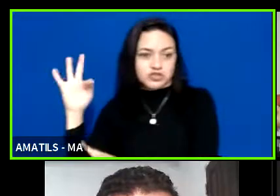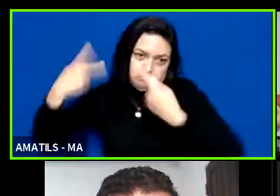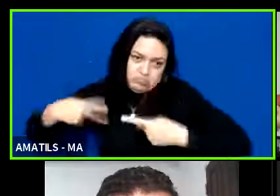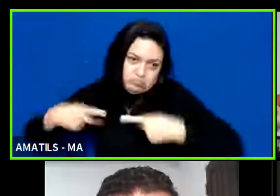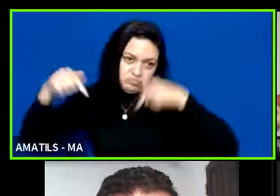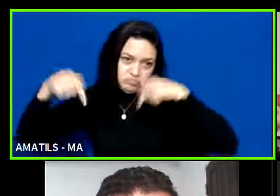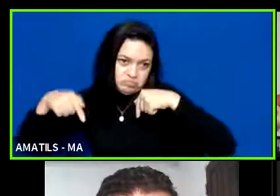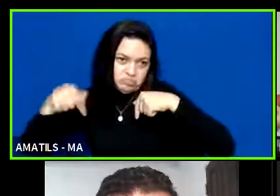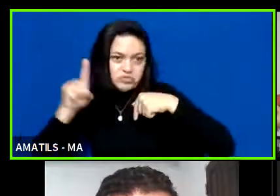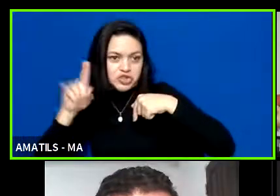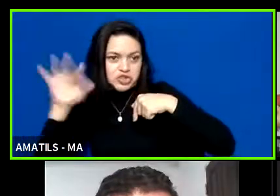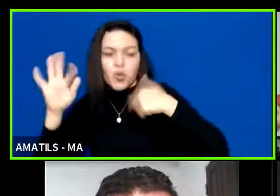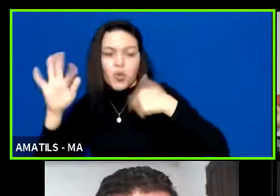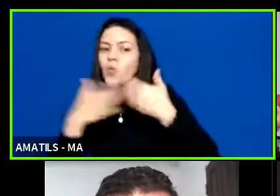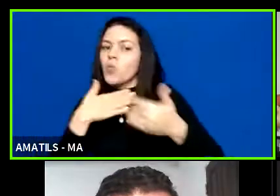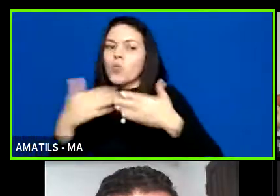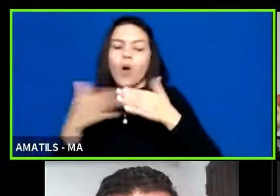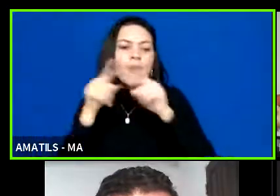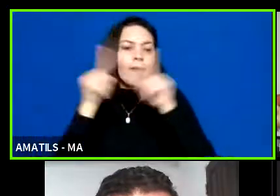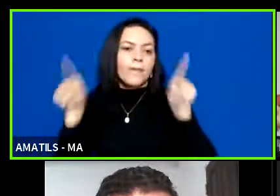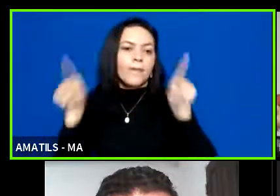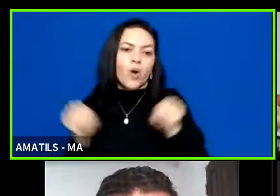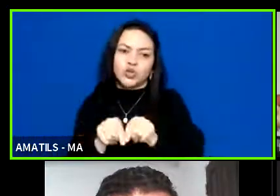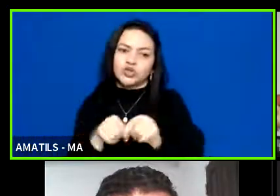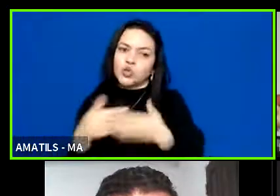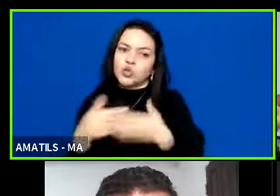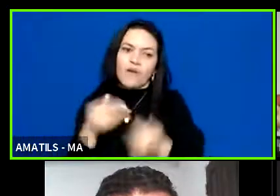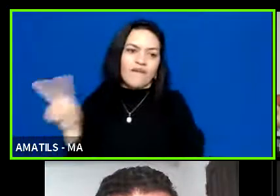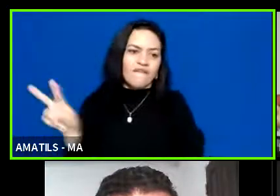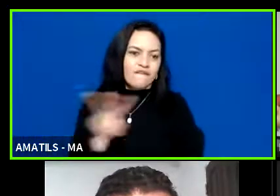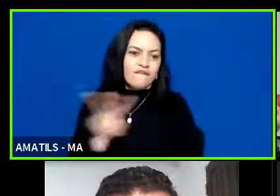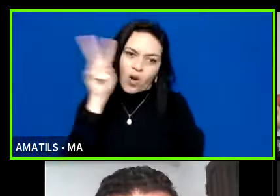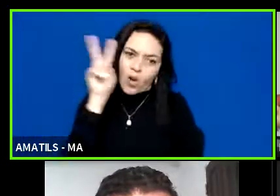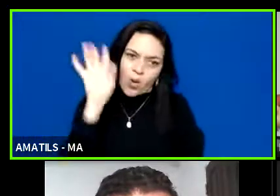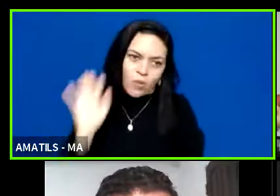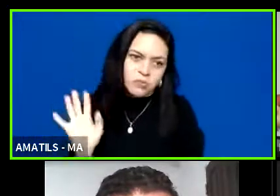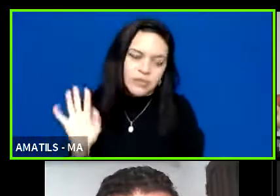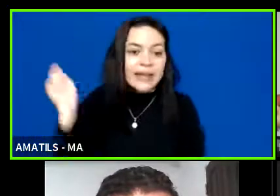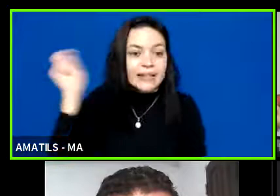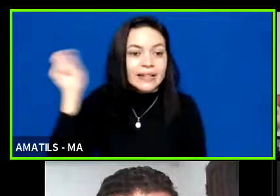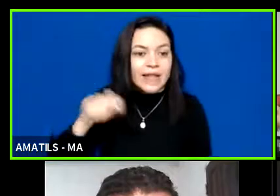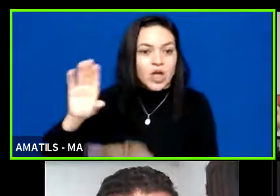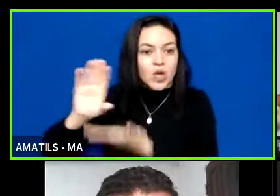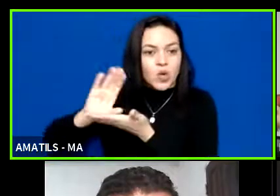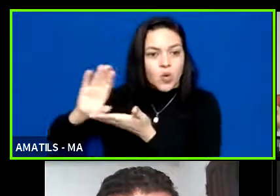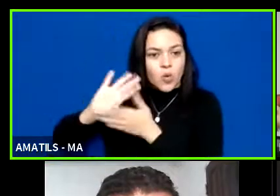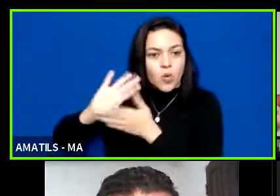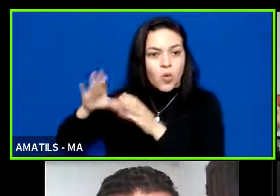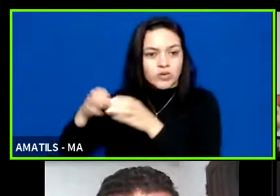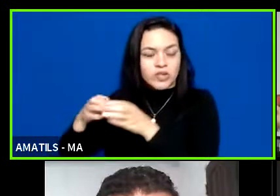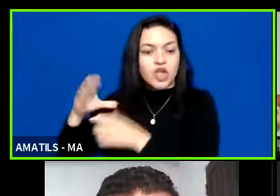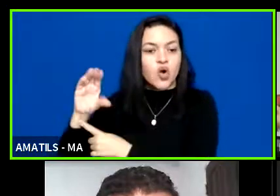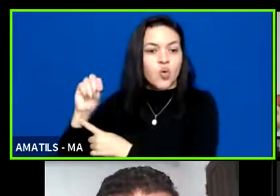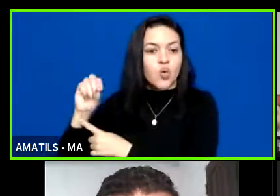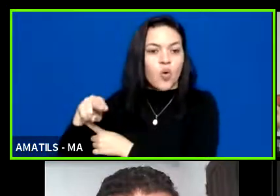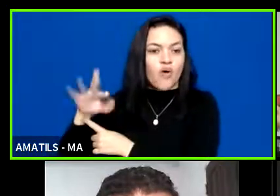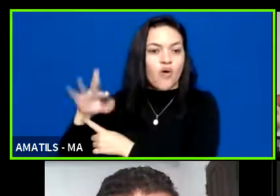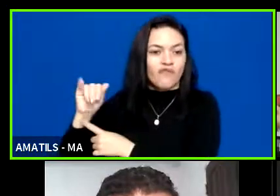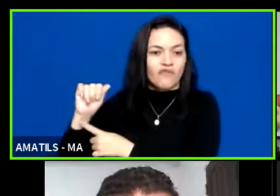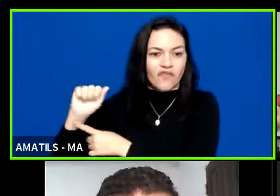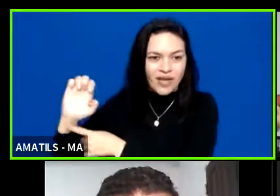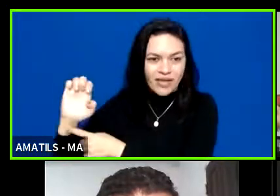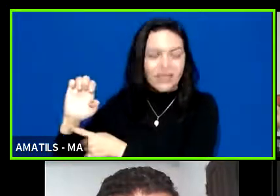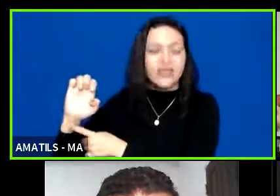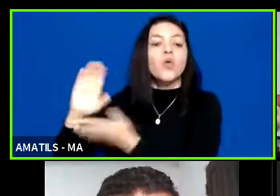qualquer projeto em qualquer valor cabendo lá há um conselho chamado CONFAI Conselho do Fundo da Pós